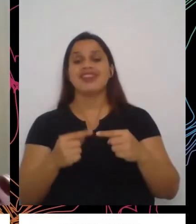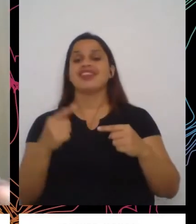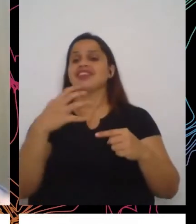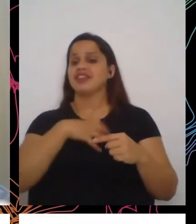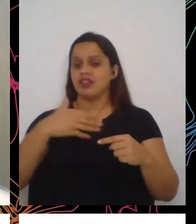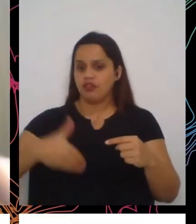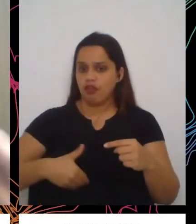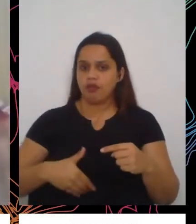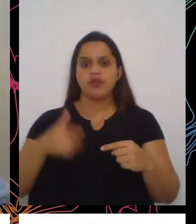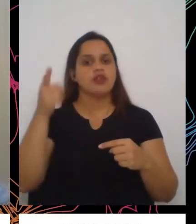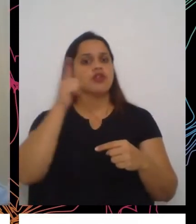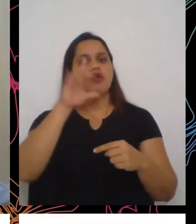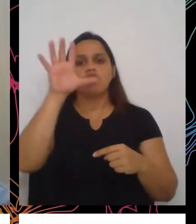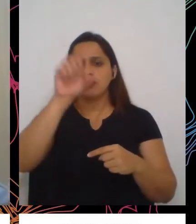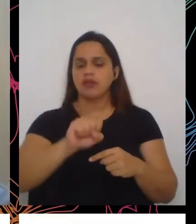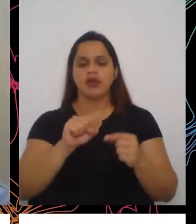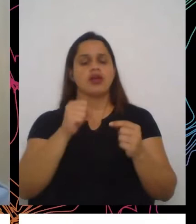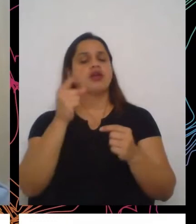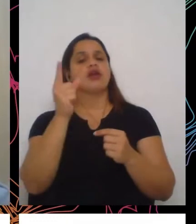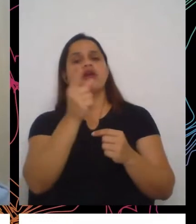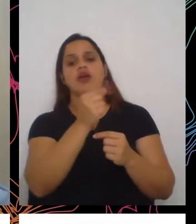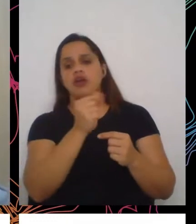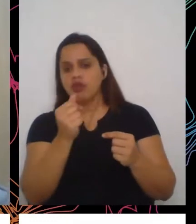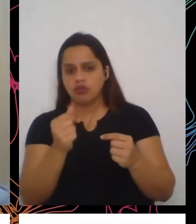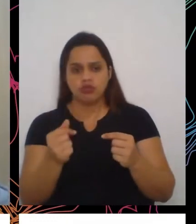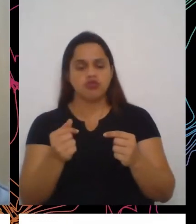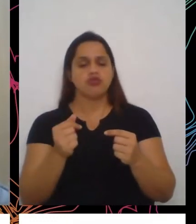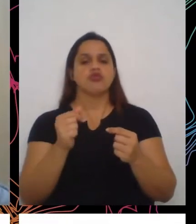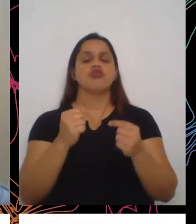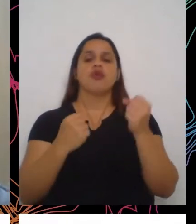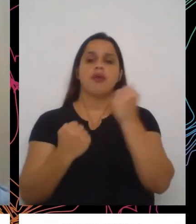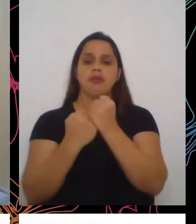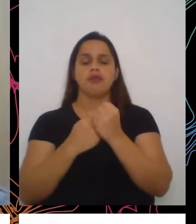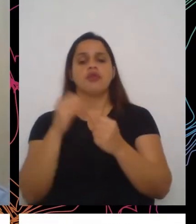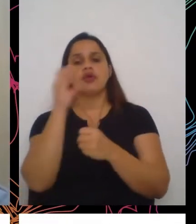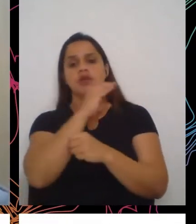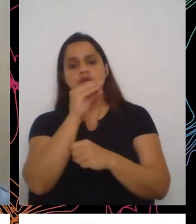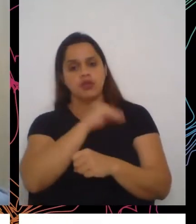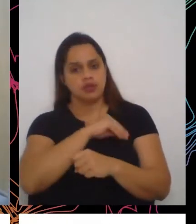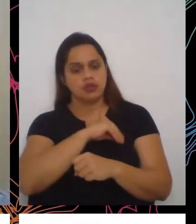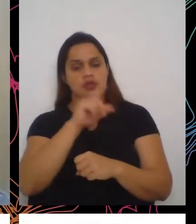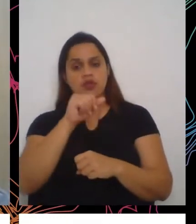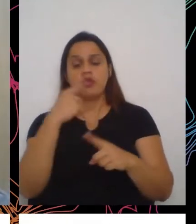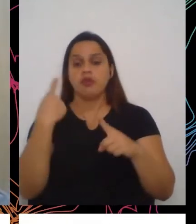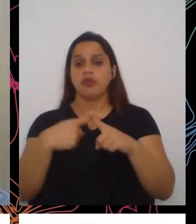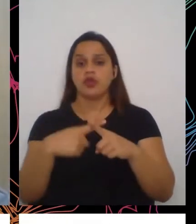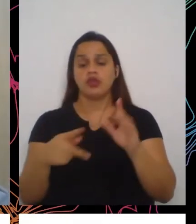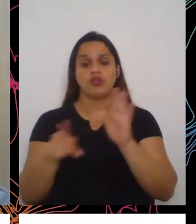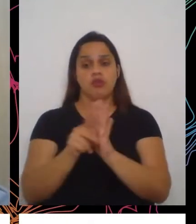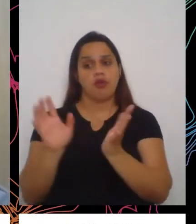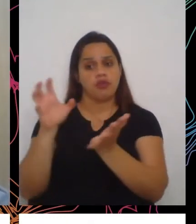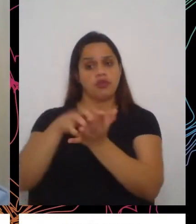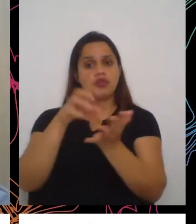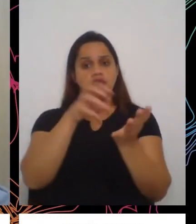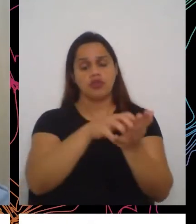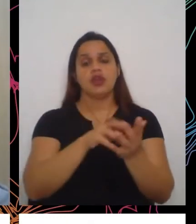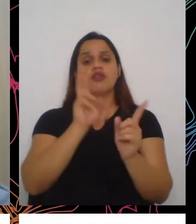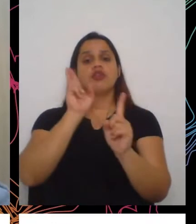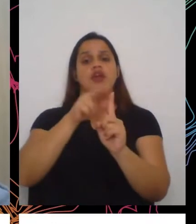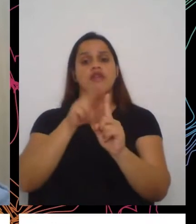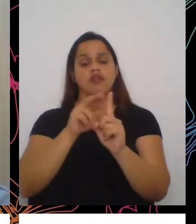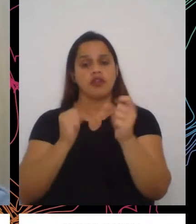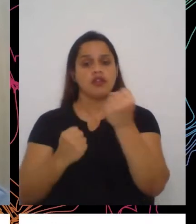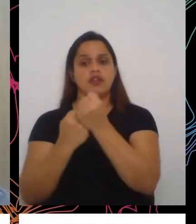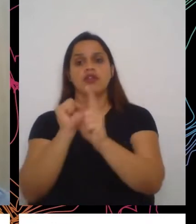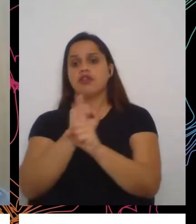auxílio emergencial e não tem uma porta para bater, porque os próprios centros de referência de assistência social não são